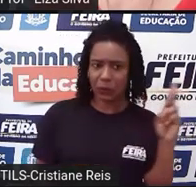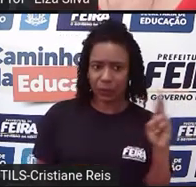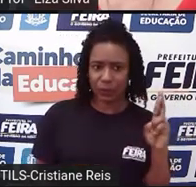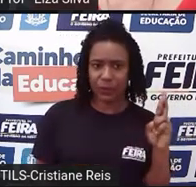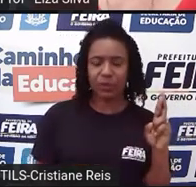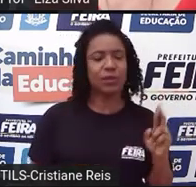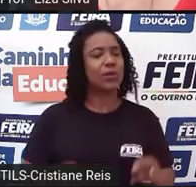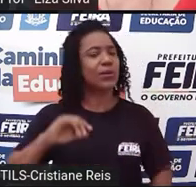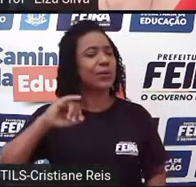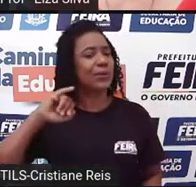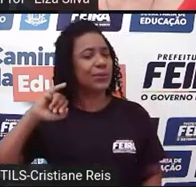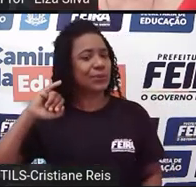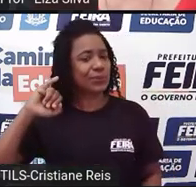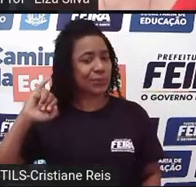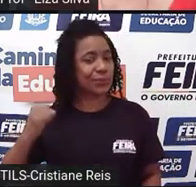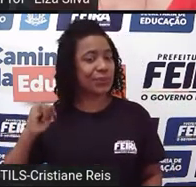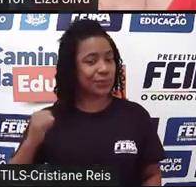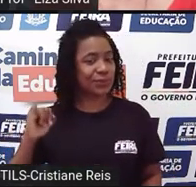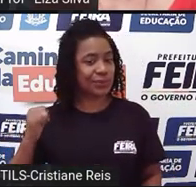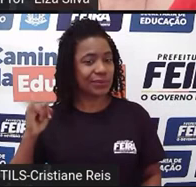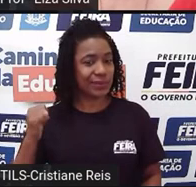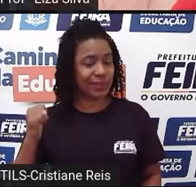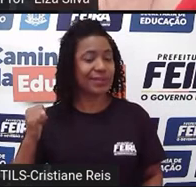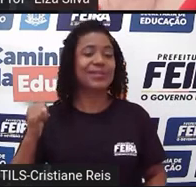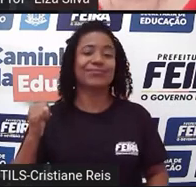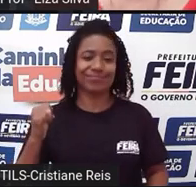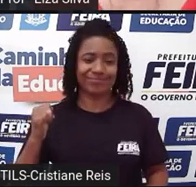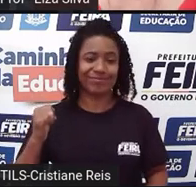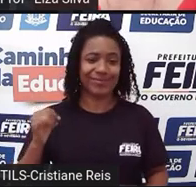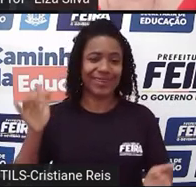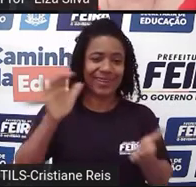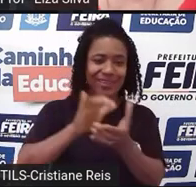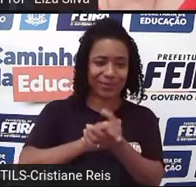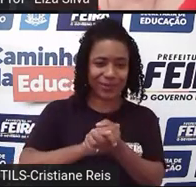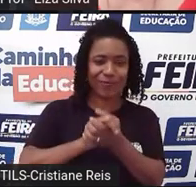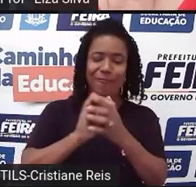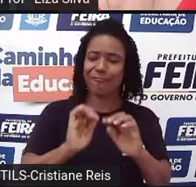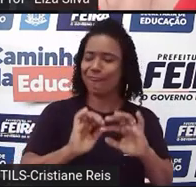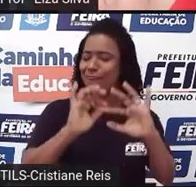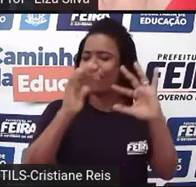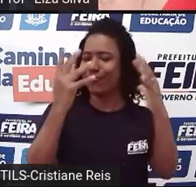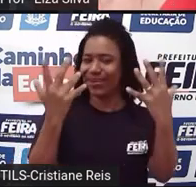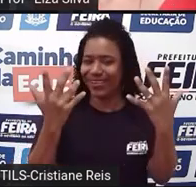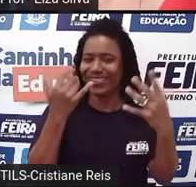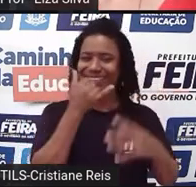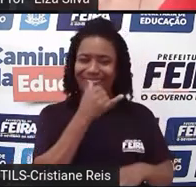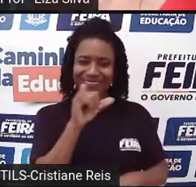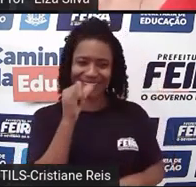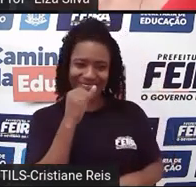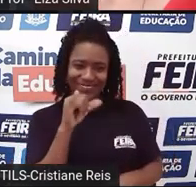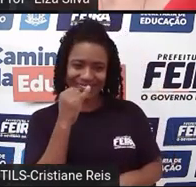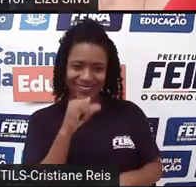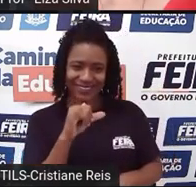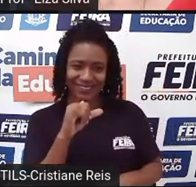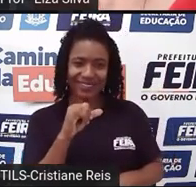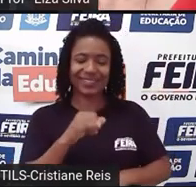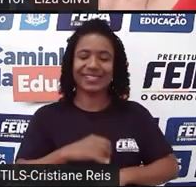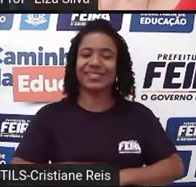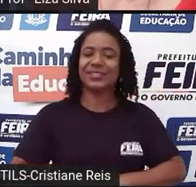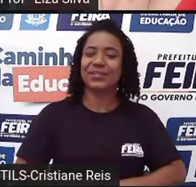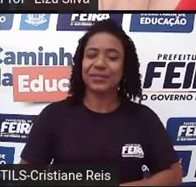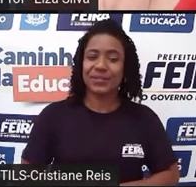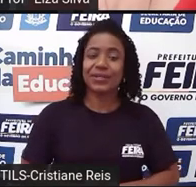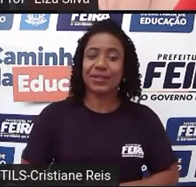estarão comemorando o casamento deles quando chegarem na Itália Existe também uma outra